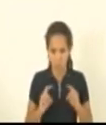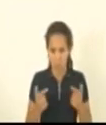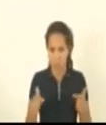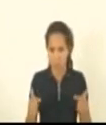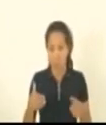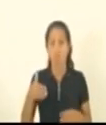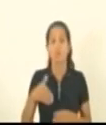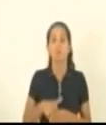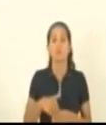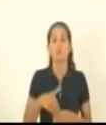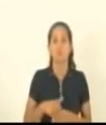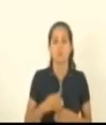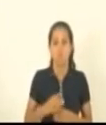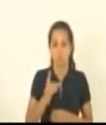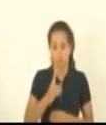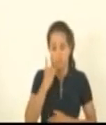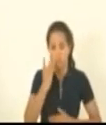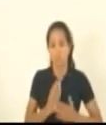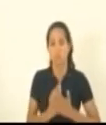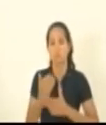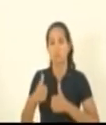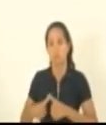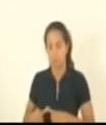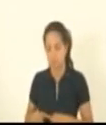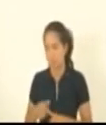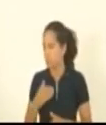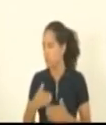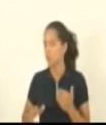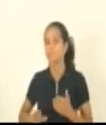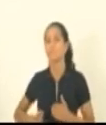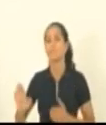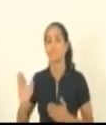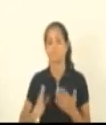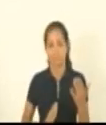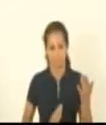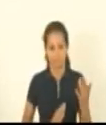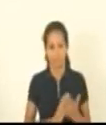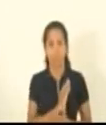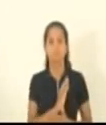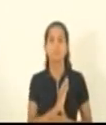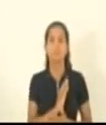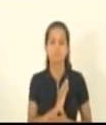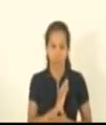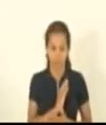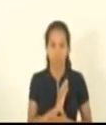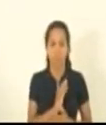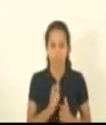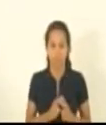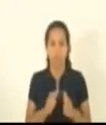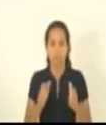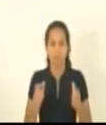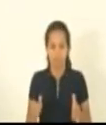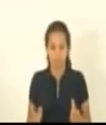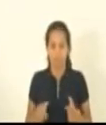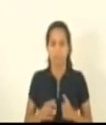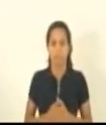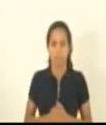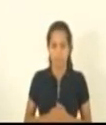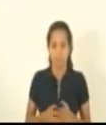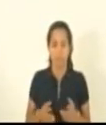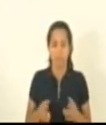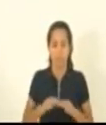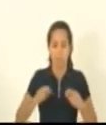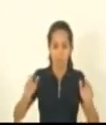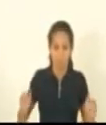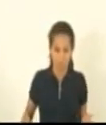em votação deputados que a própria permaneça como se encontra os contrários se manifestem aprovado por unanimidade a mesa para